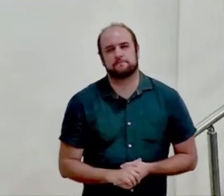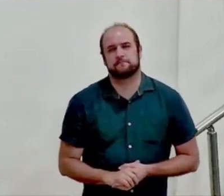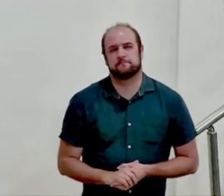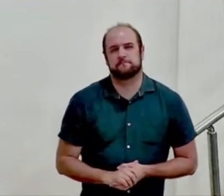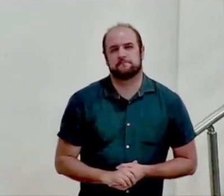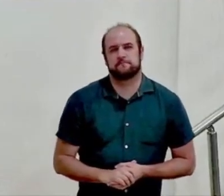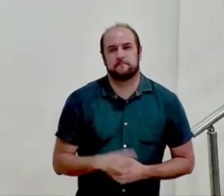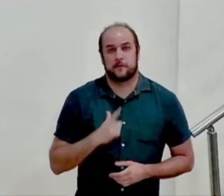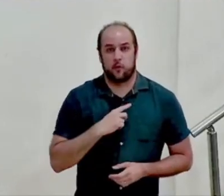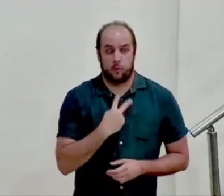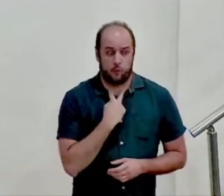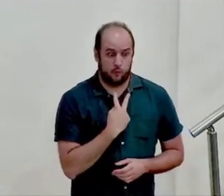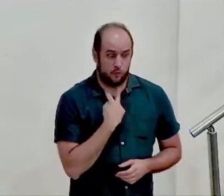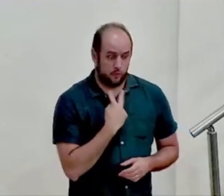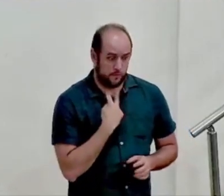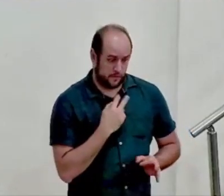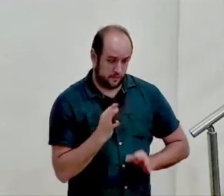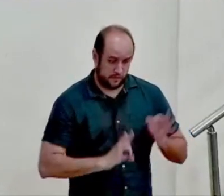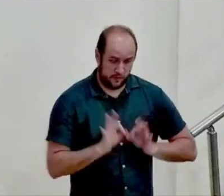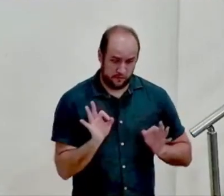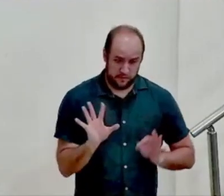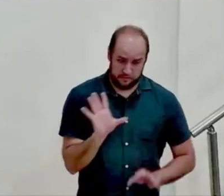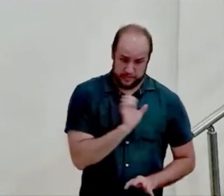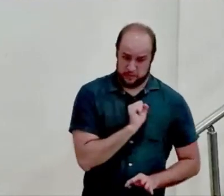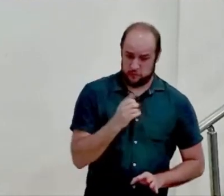porque eu estou muito ocupado amando a mim mesmo